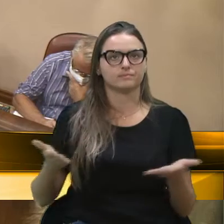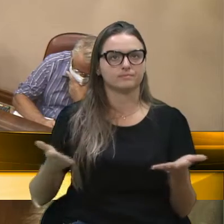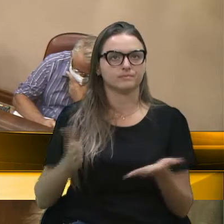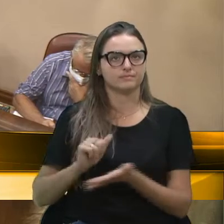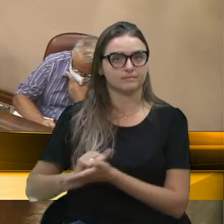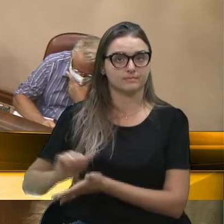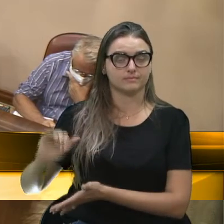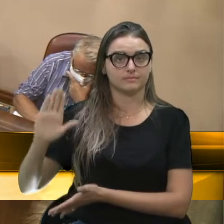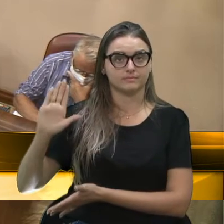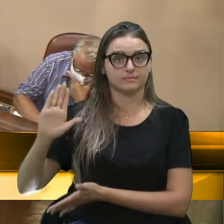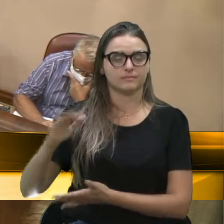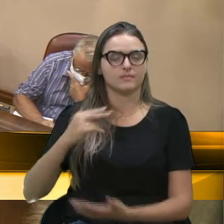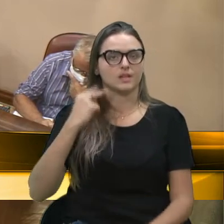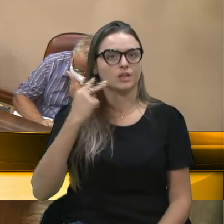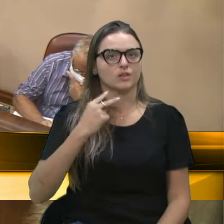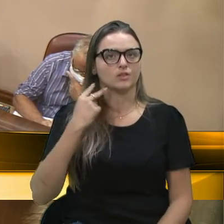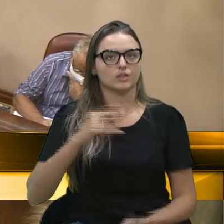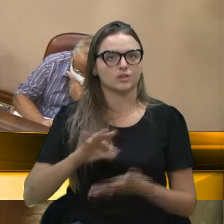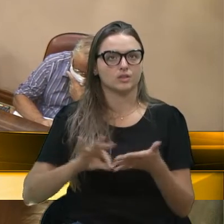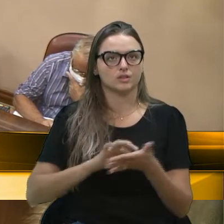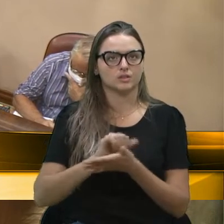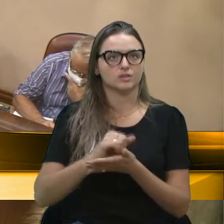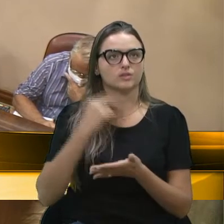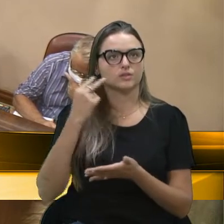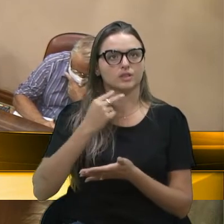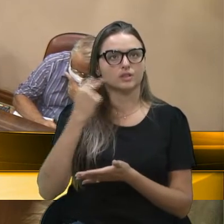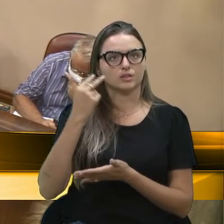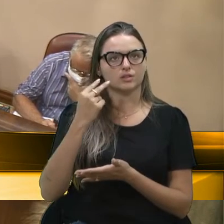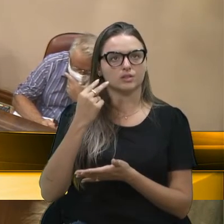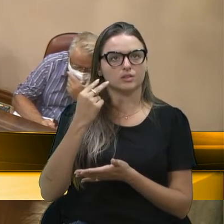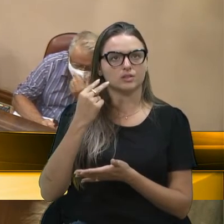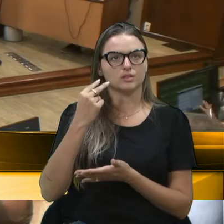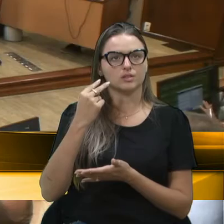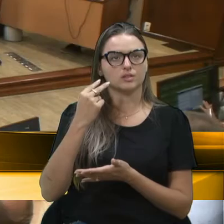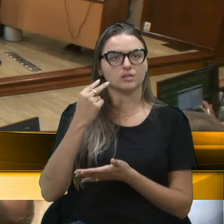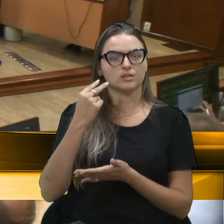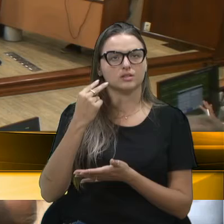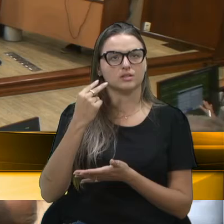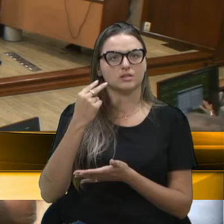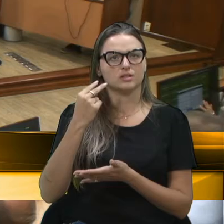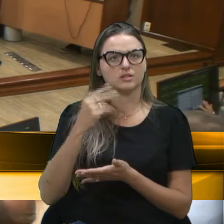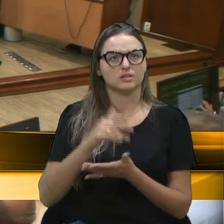A palavra, presidente. Primeiro vereador escrito, vereador Rafael. Denise,